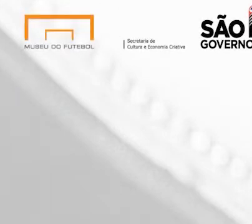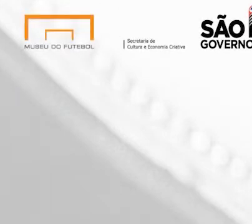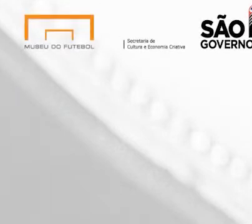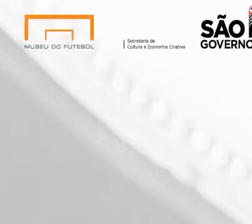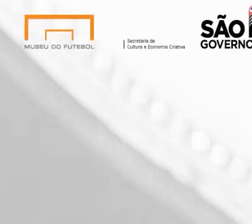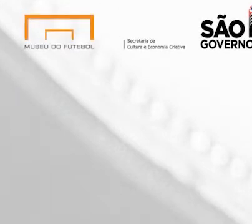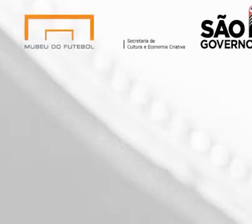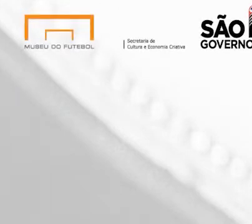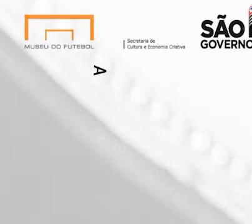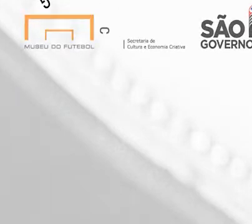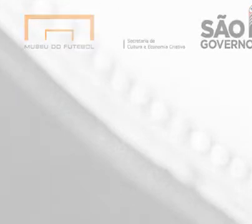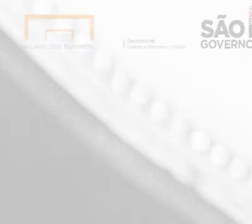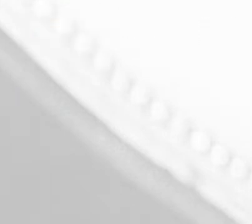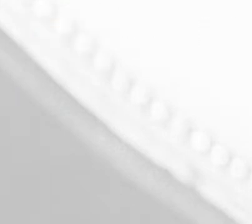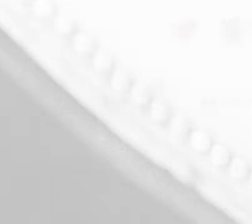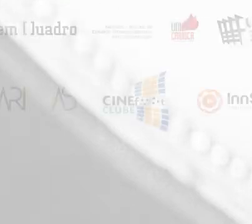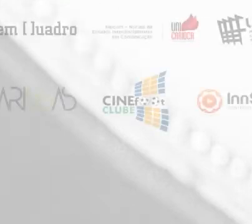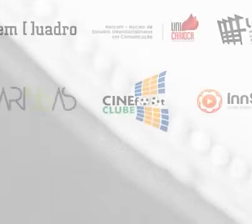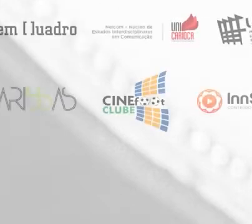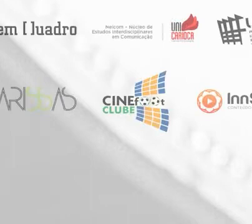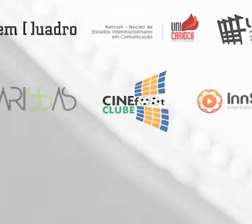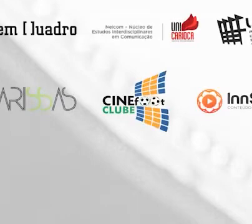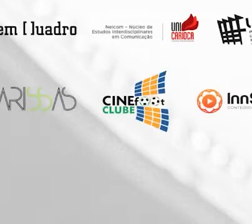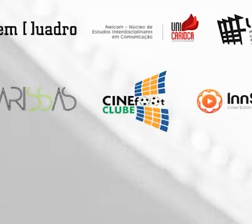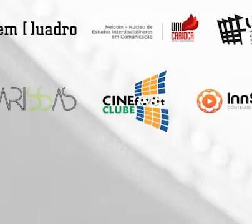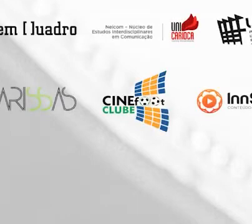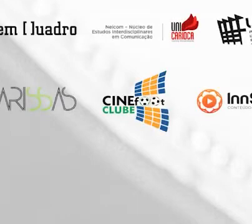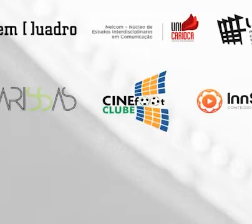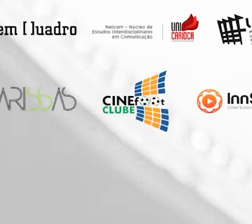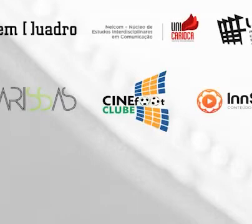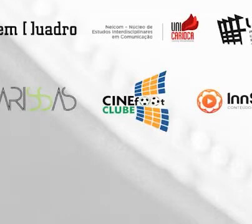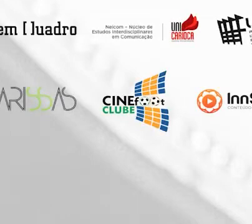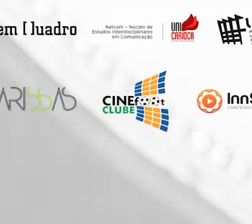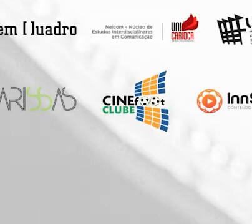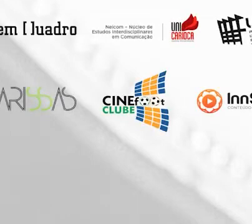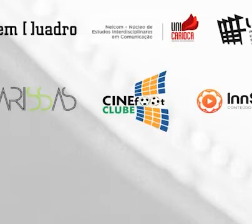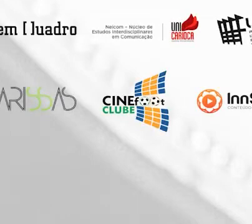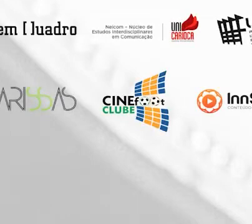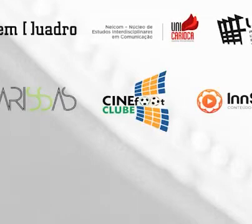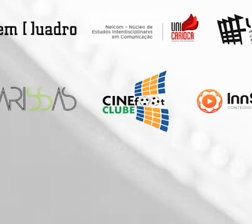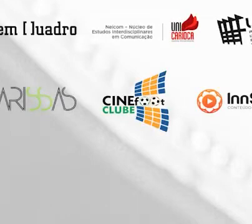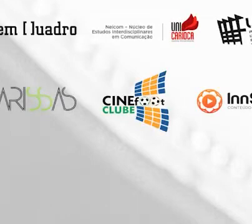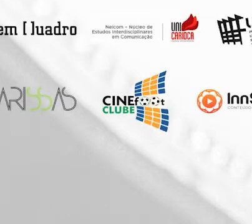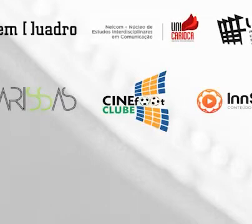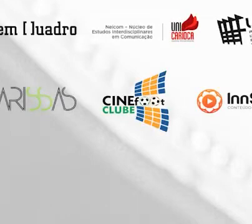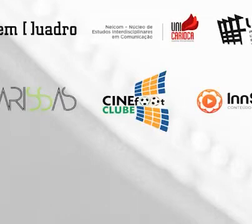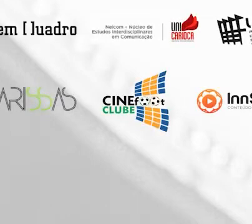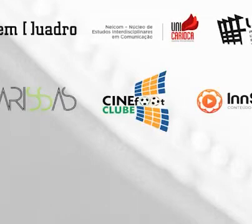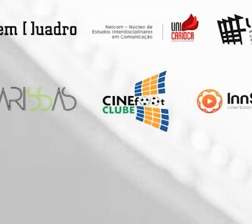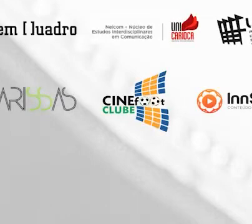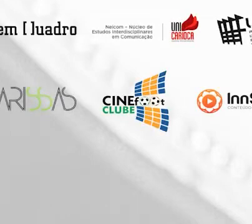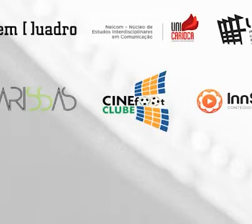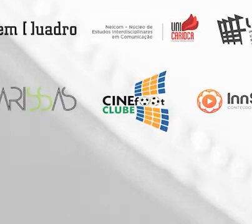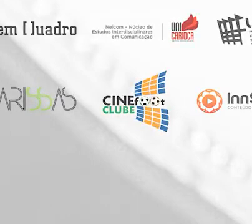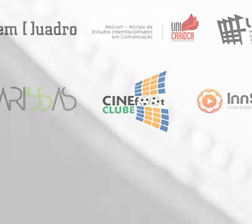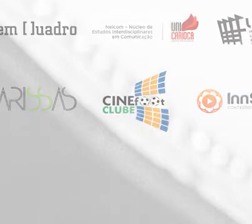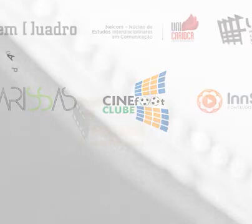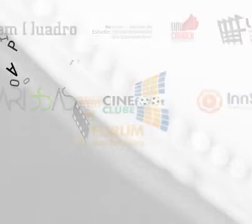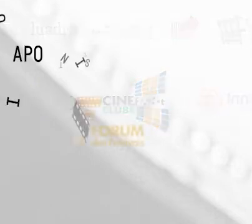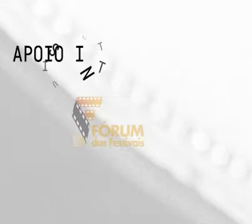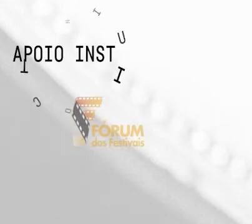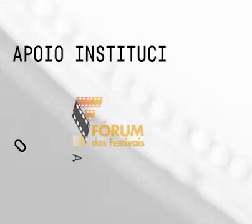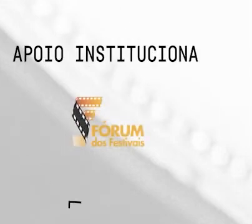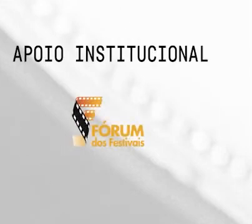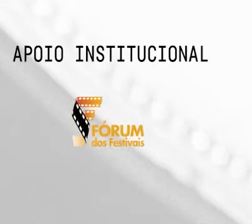torno de um tema que é pura emoção. Diversidade na tela, talento e raça pra